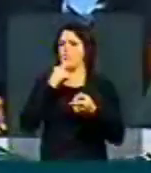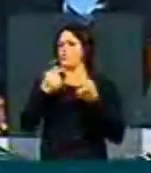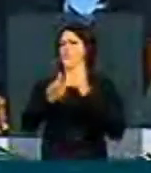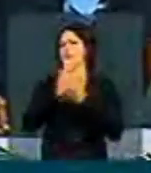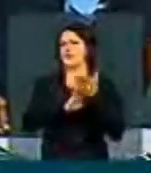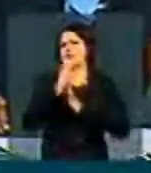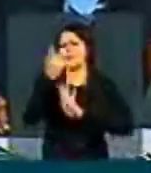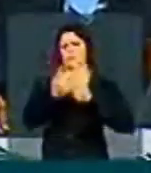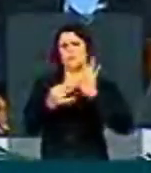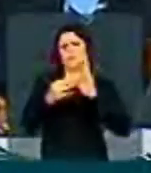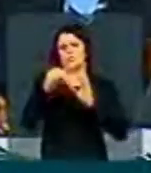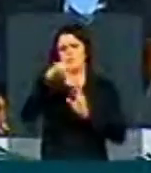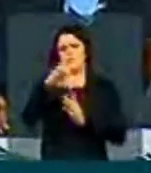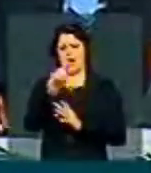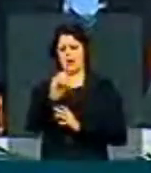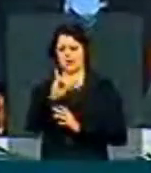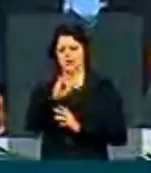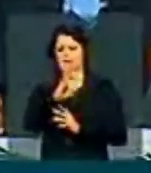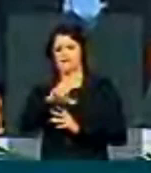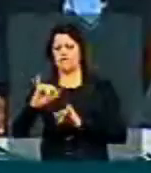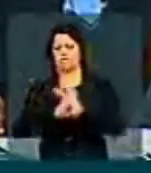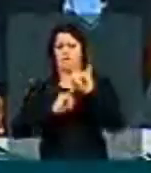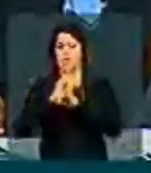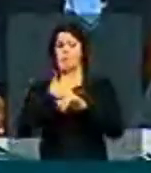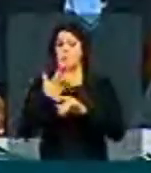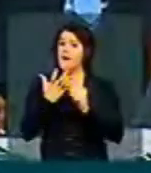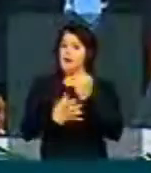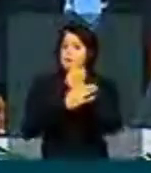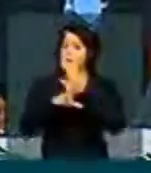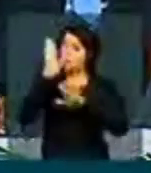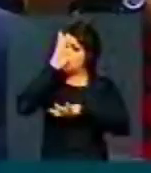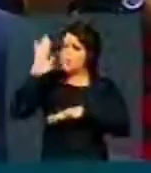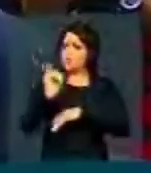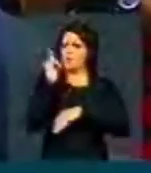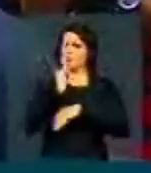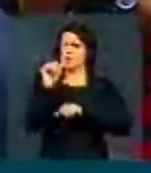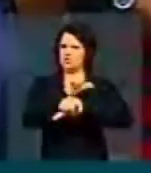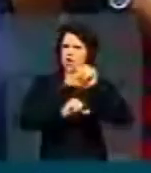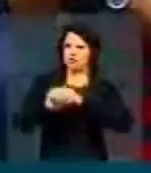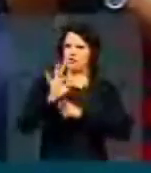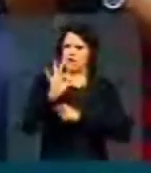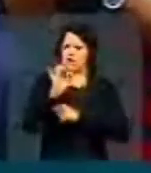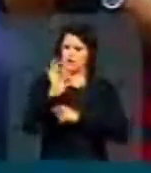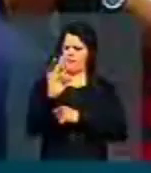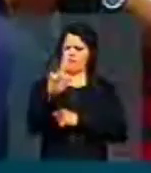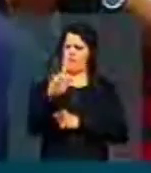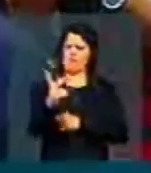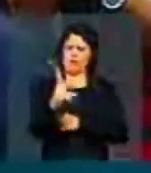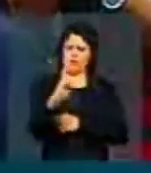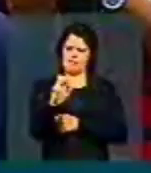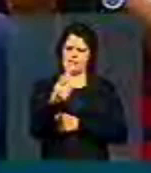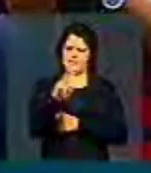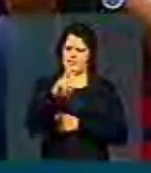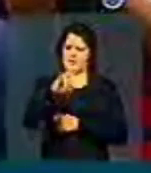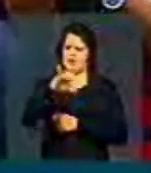projeto do marco civil da internet. Eu quero garantir a votação do projeto que altera o fator previdenciário. Está na pauta,